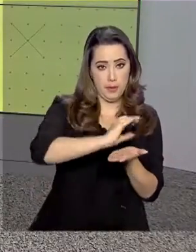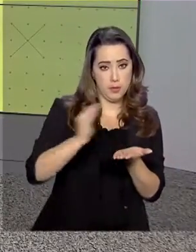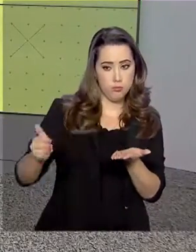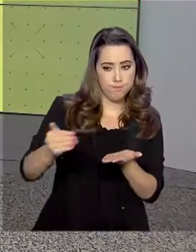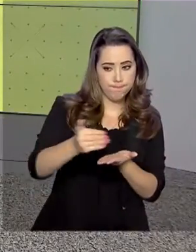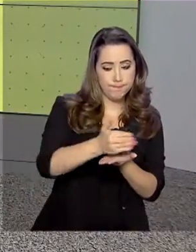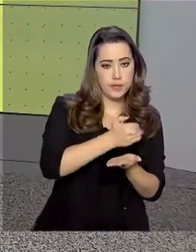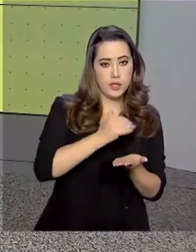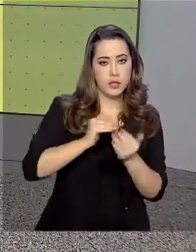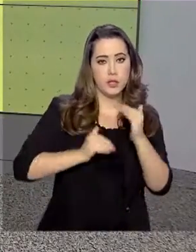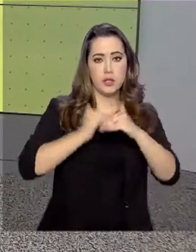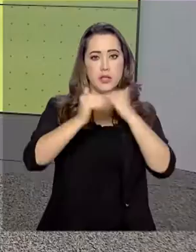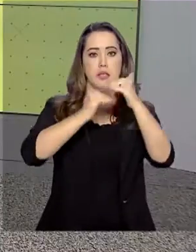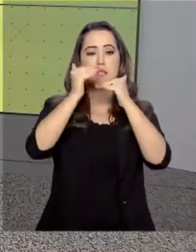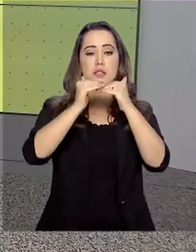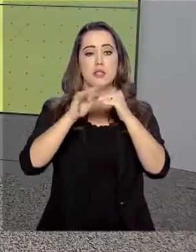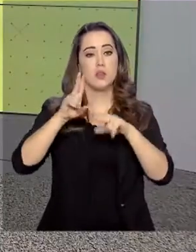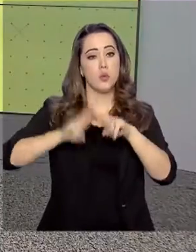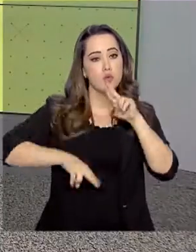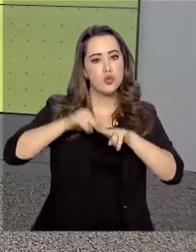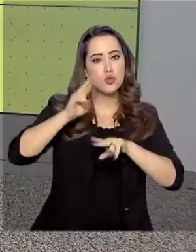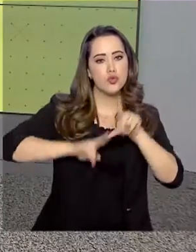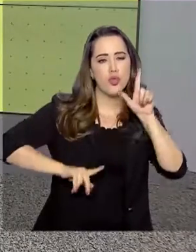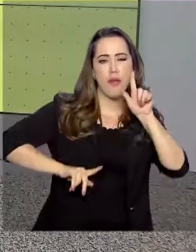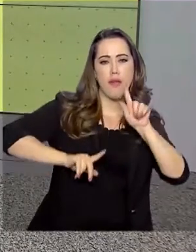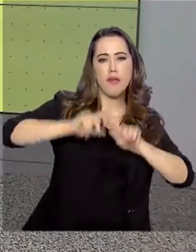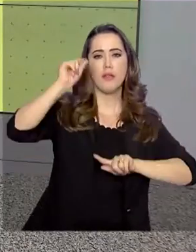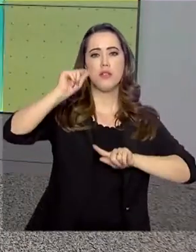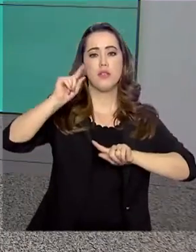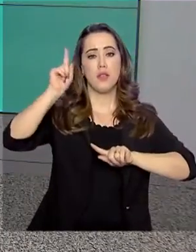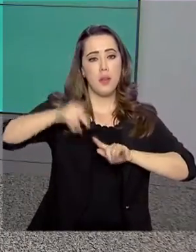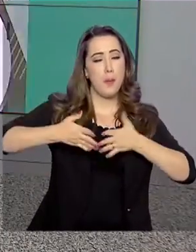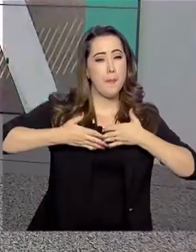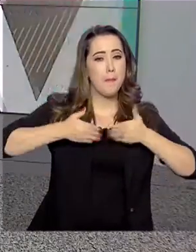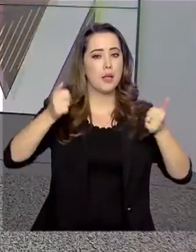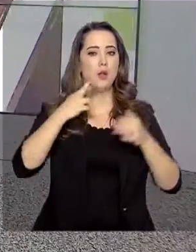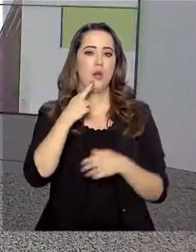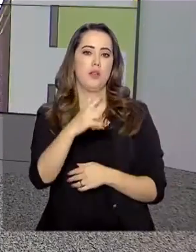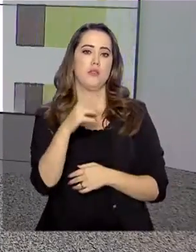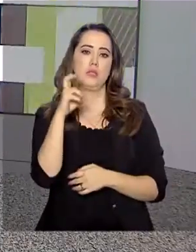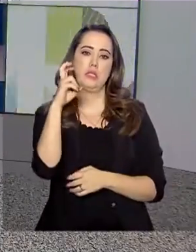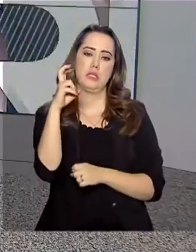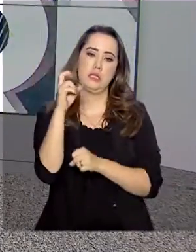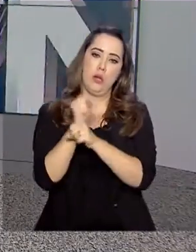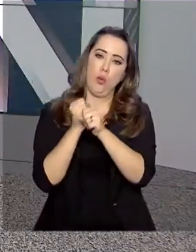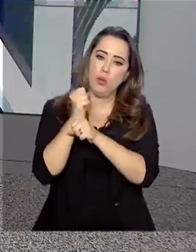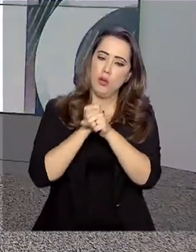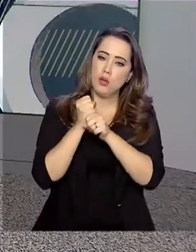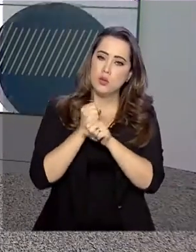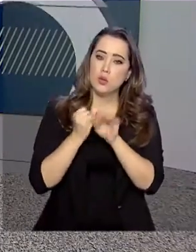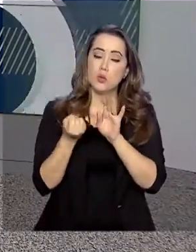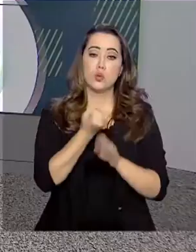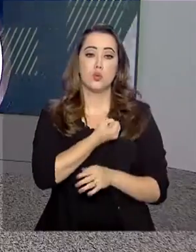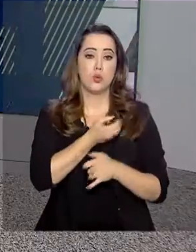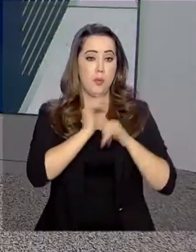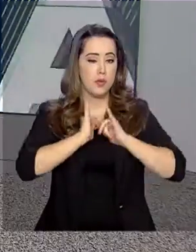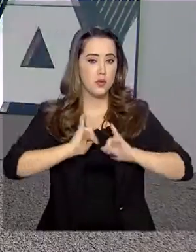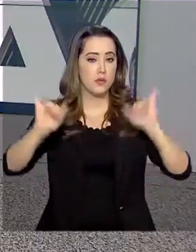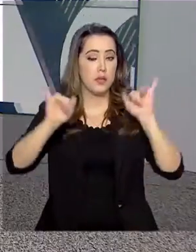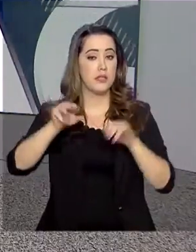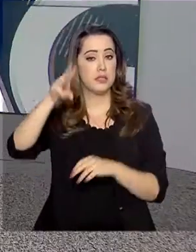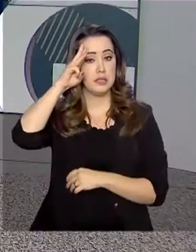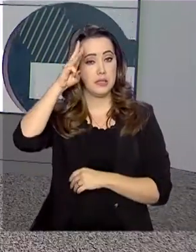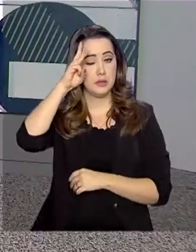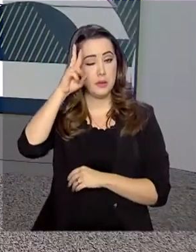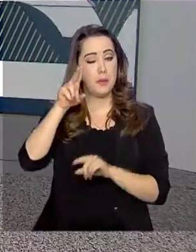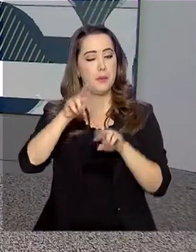junho e bateu recorde. É o melhor resultado dos últimos cinco anos. Os dados foram divulgados nesta terça